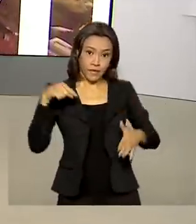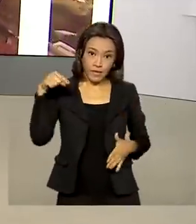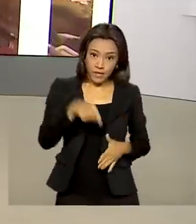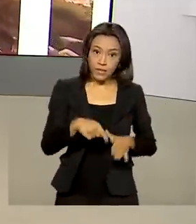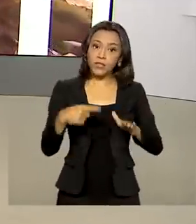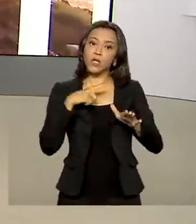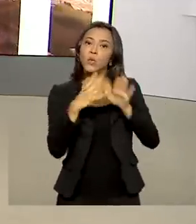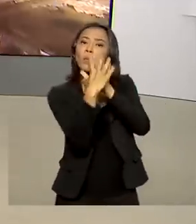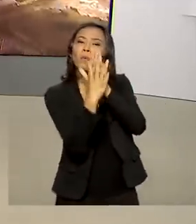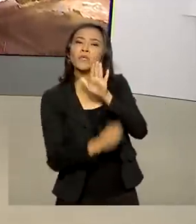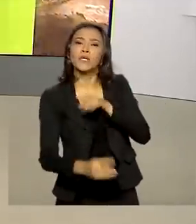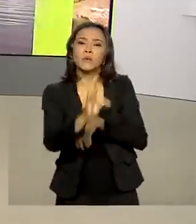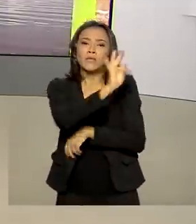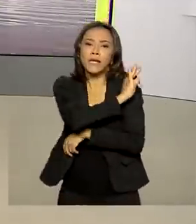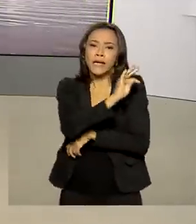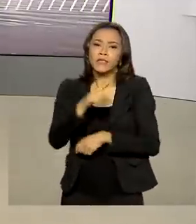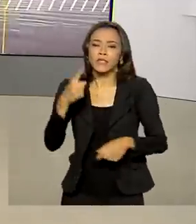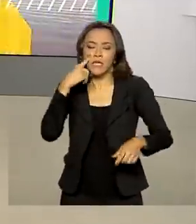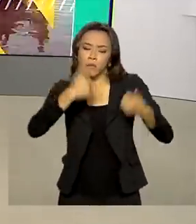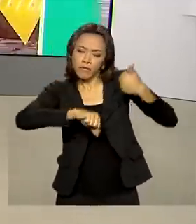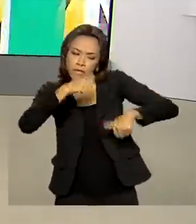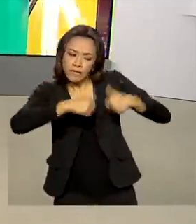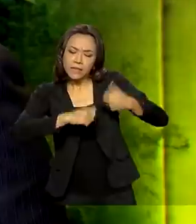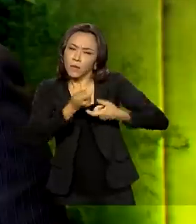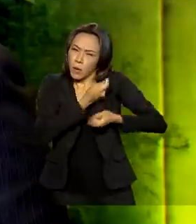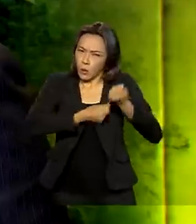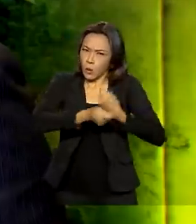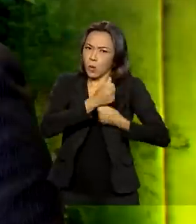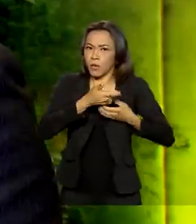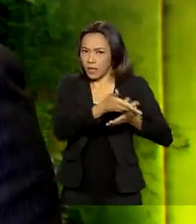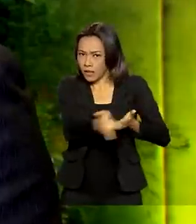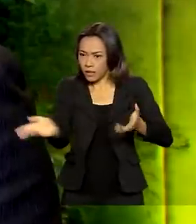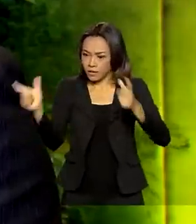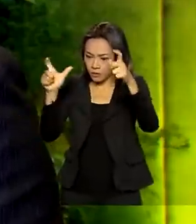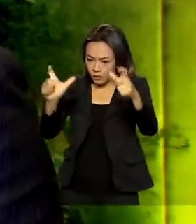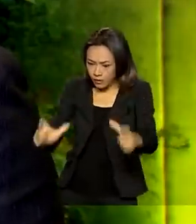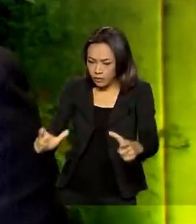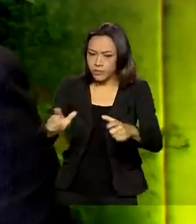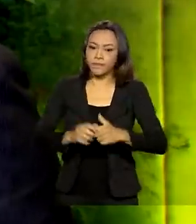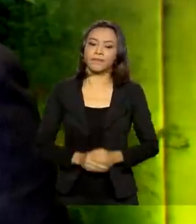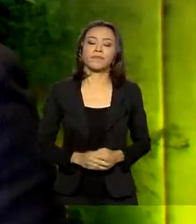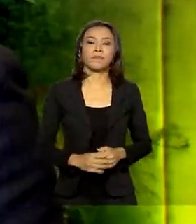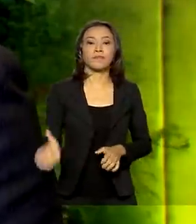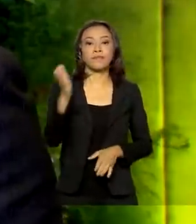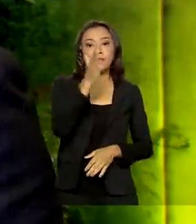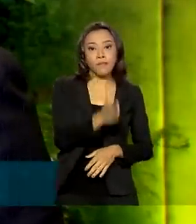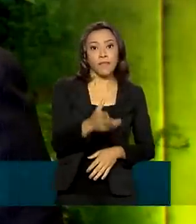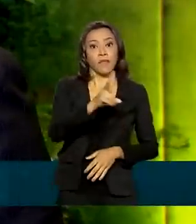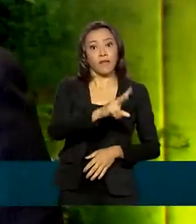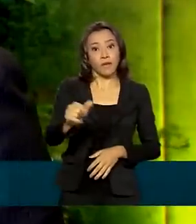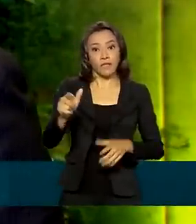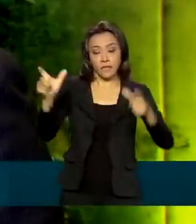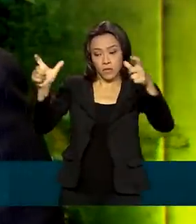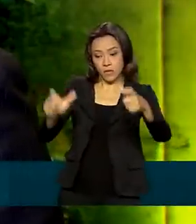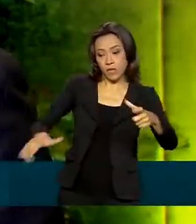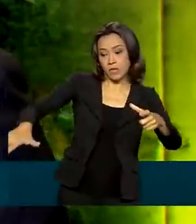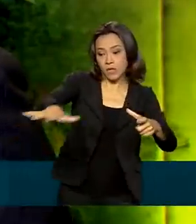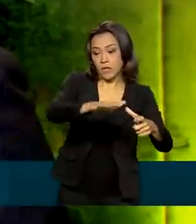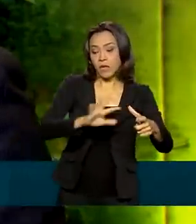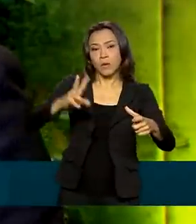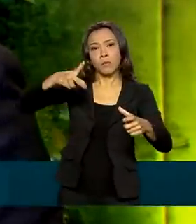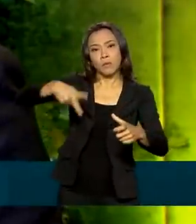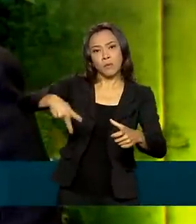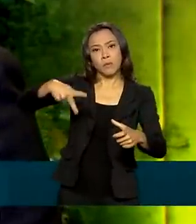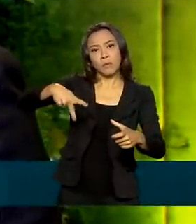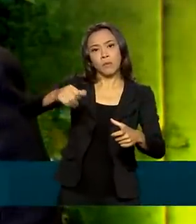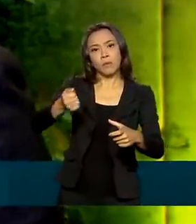viabilidade econômica e financeira desses parques. Serão completados os estudos do Parque Nacional da Serra da Bodoquena,